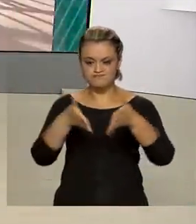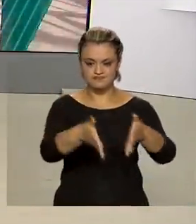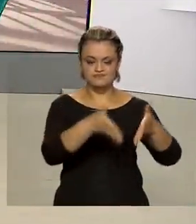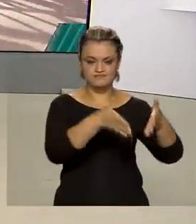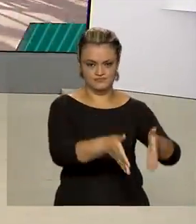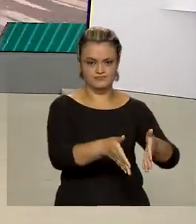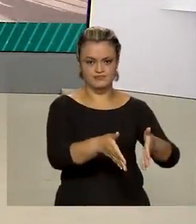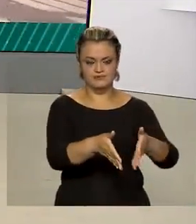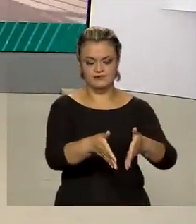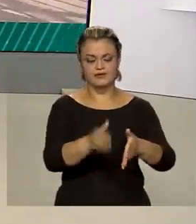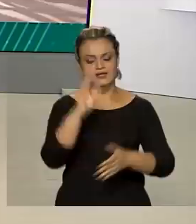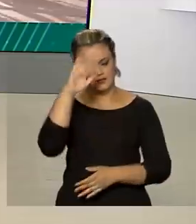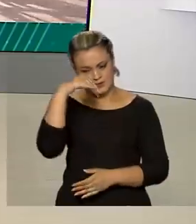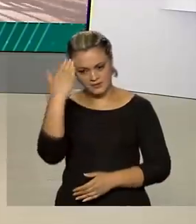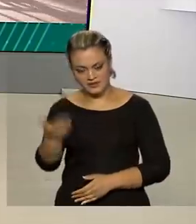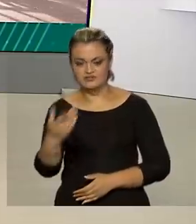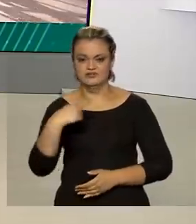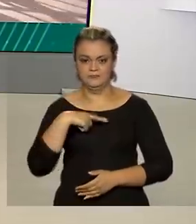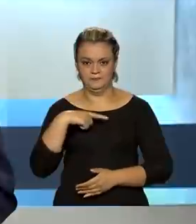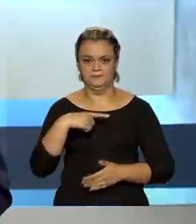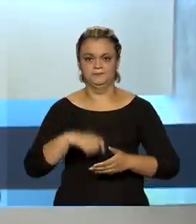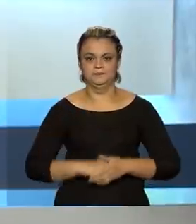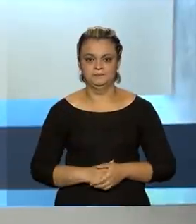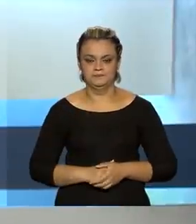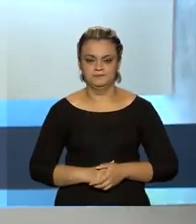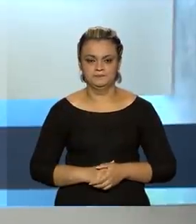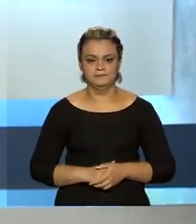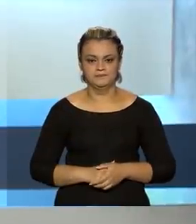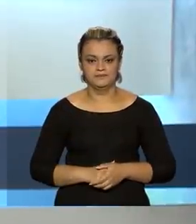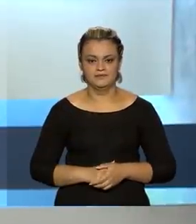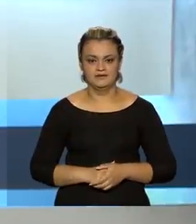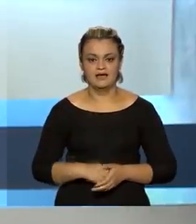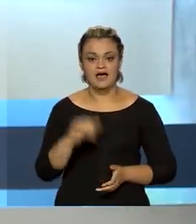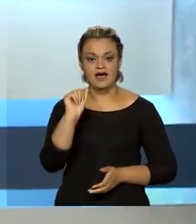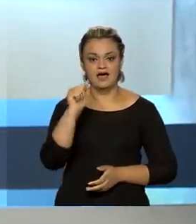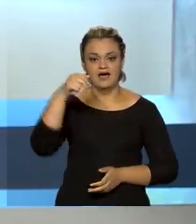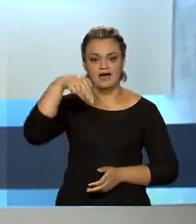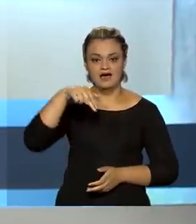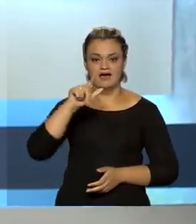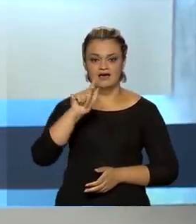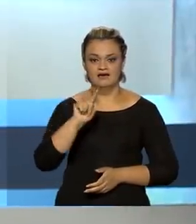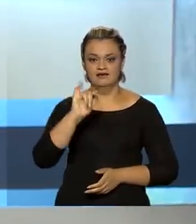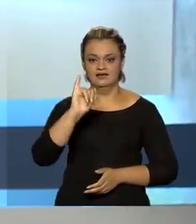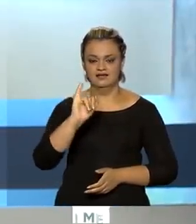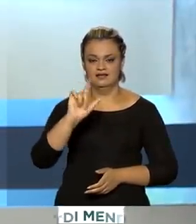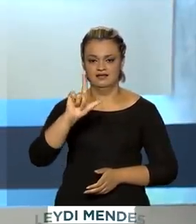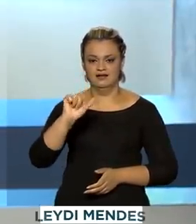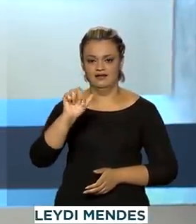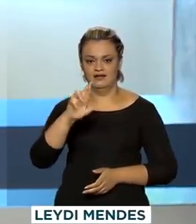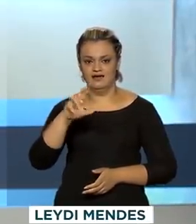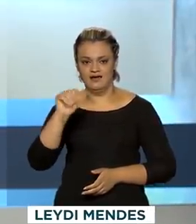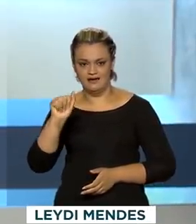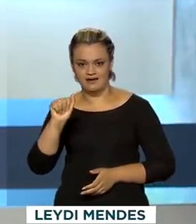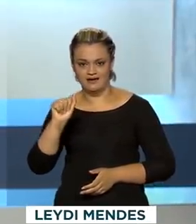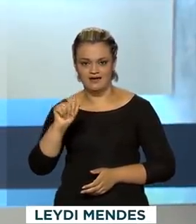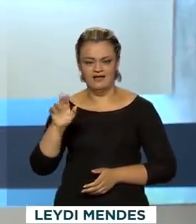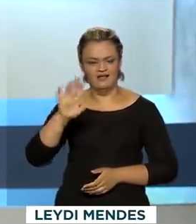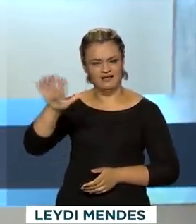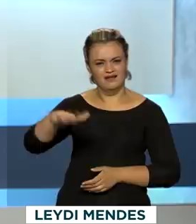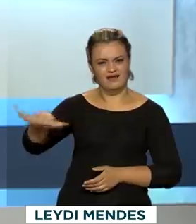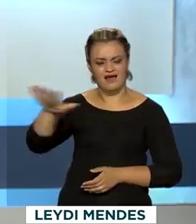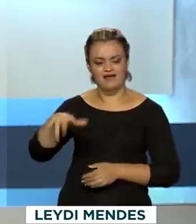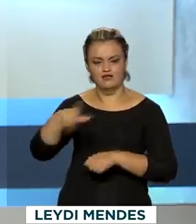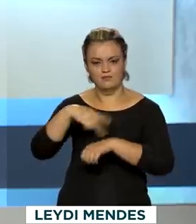brasileiros para prestar homenagens. E em Anguilara Veneta, ao norte da Itália, o presidente Jair Bolsonaro